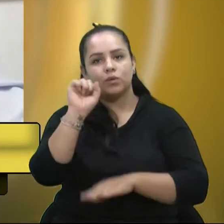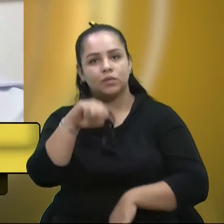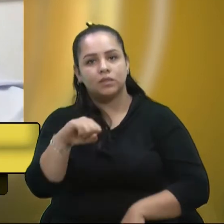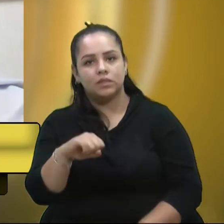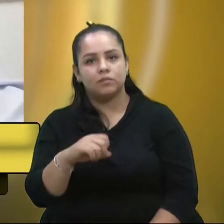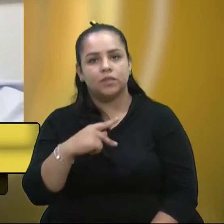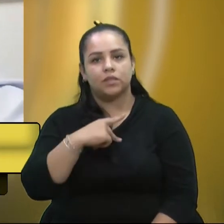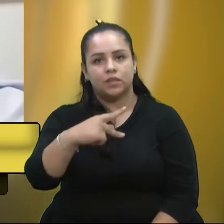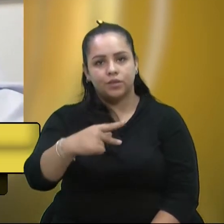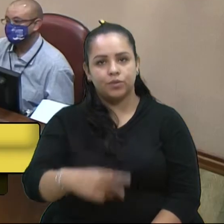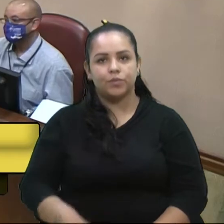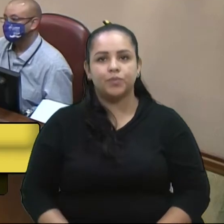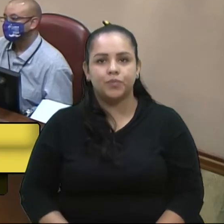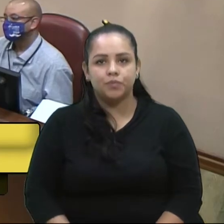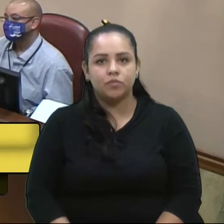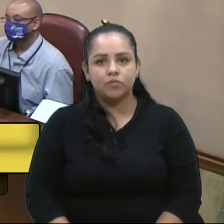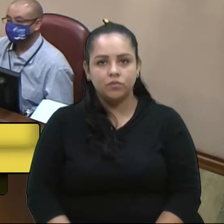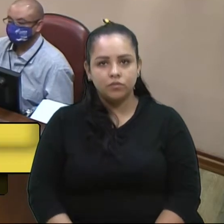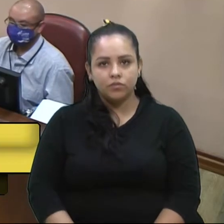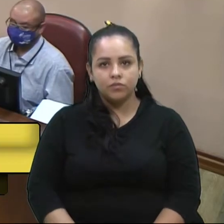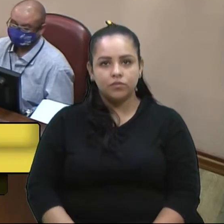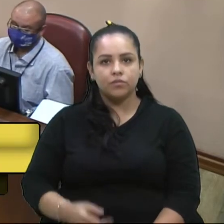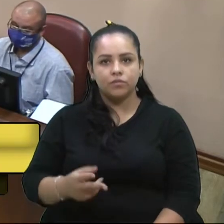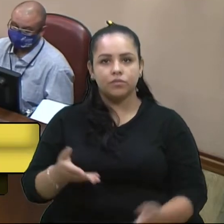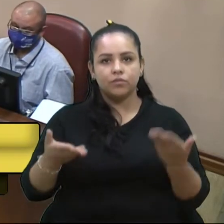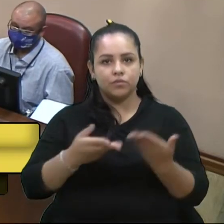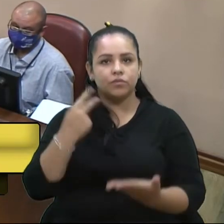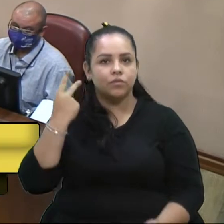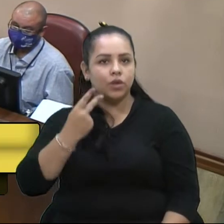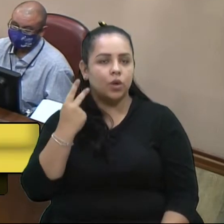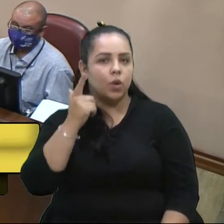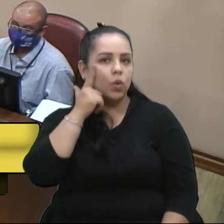Para declarar voto, vereador Lucas, com a palavra.